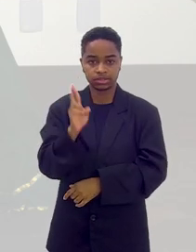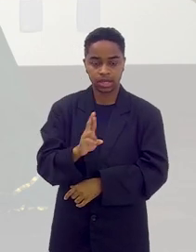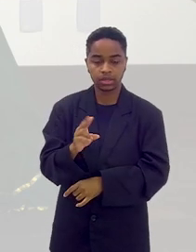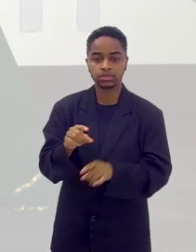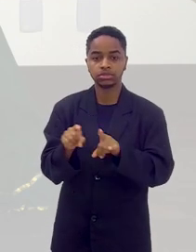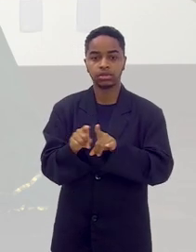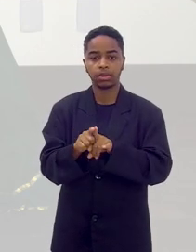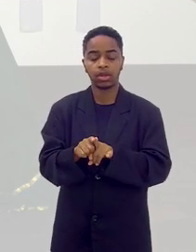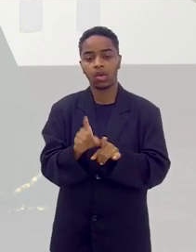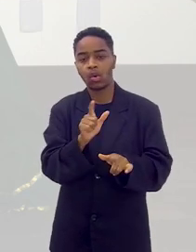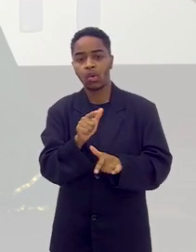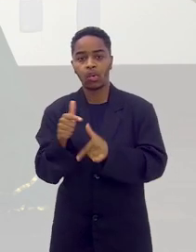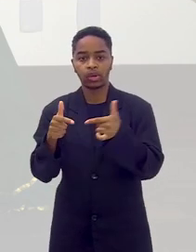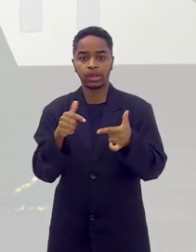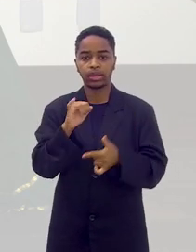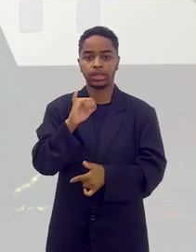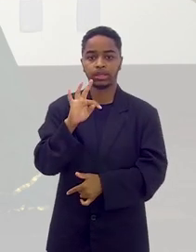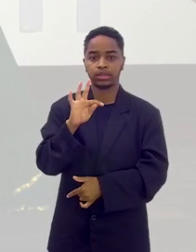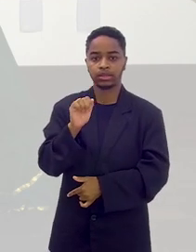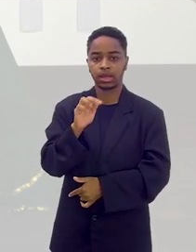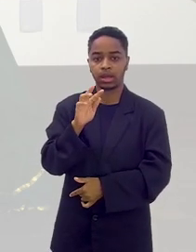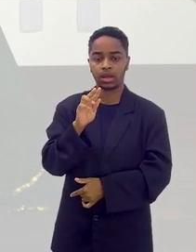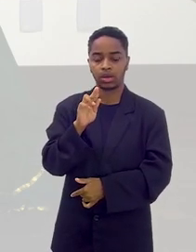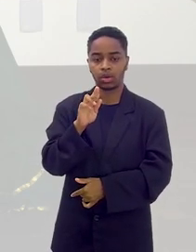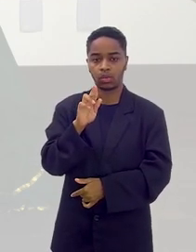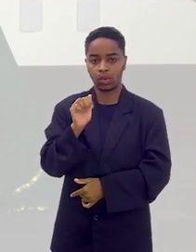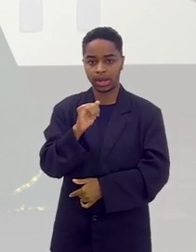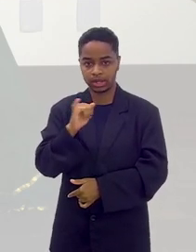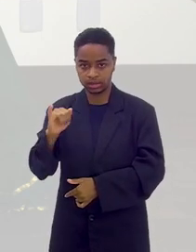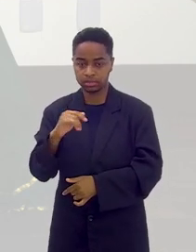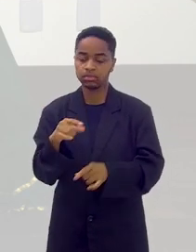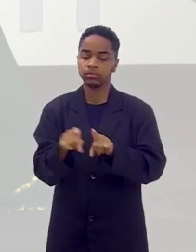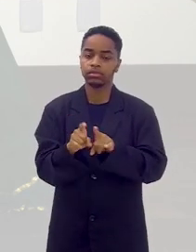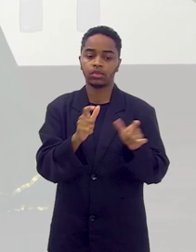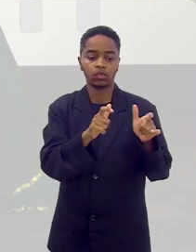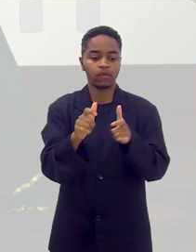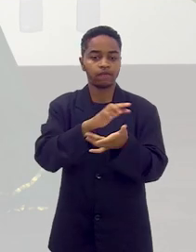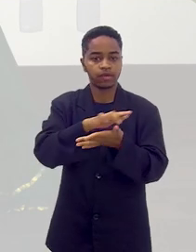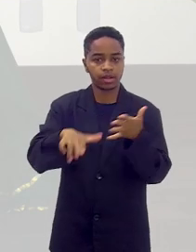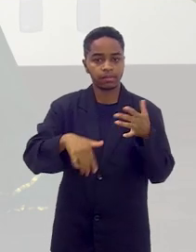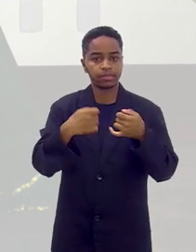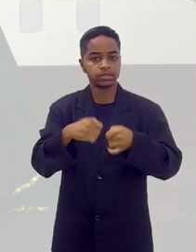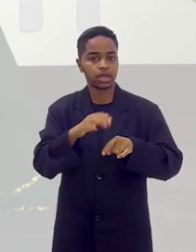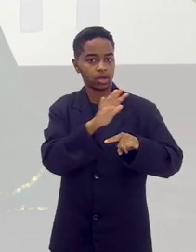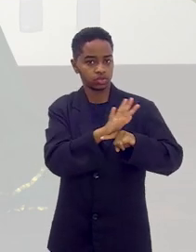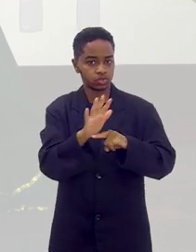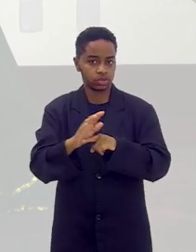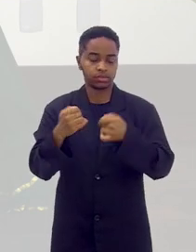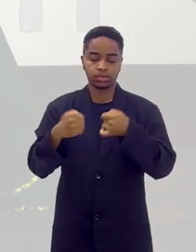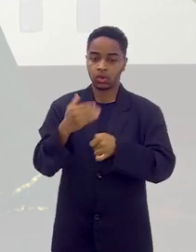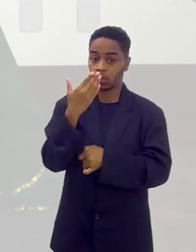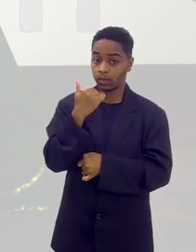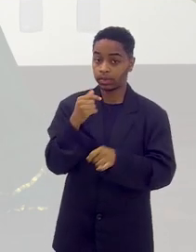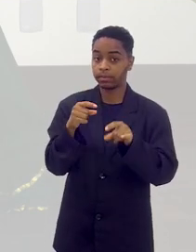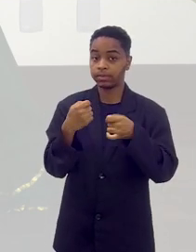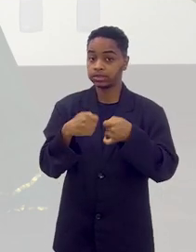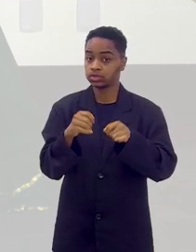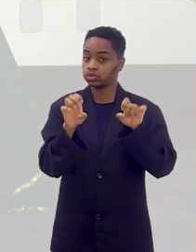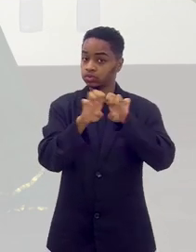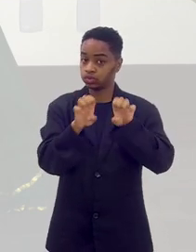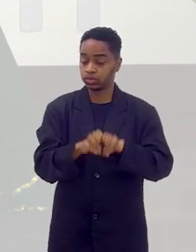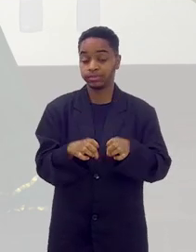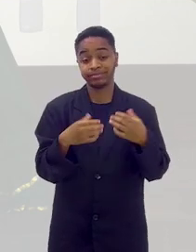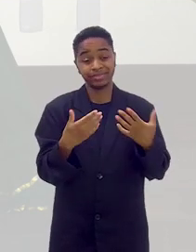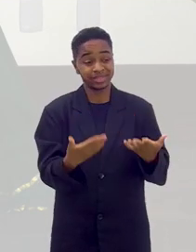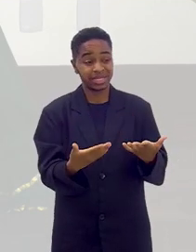Resende, tem muitos acampamentos precisando de ajuda, alimento, de uma estrutura também.